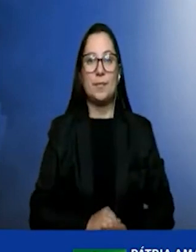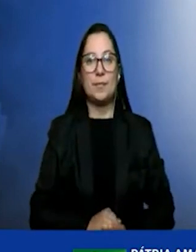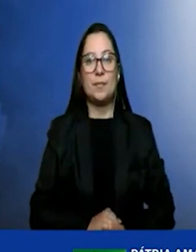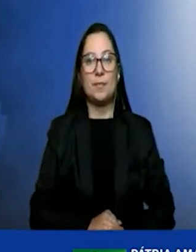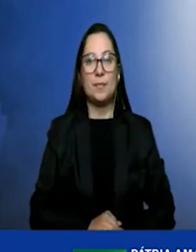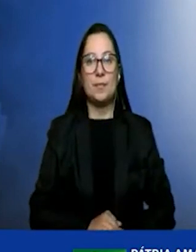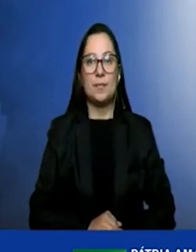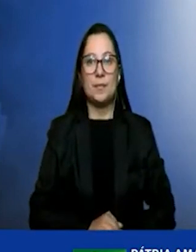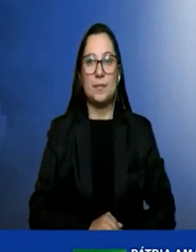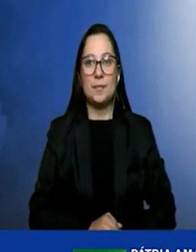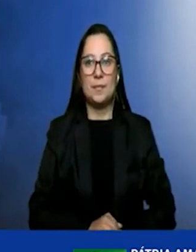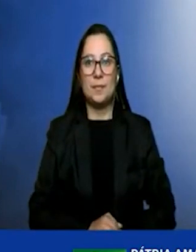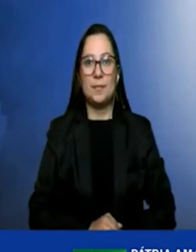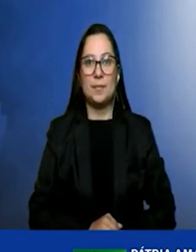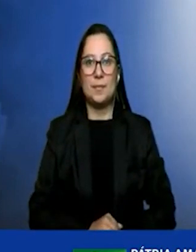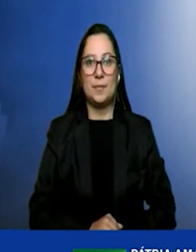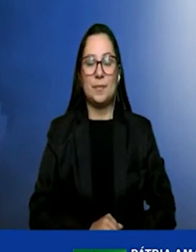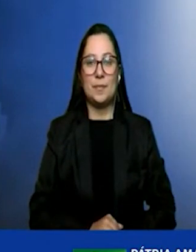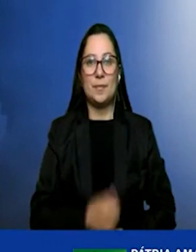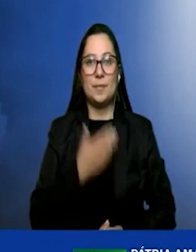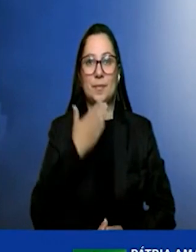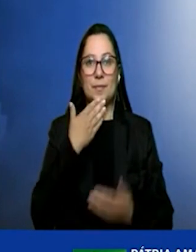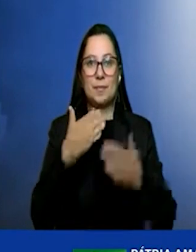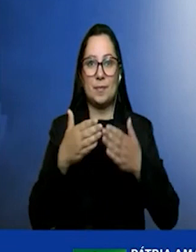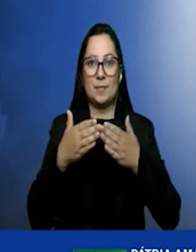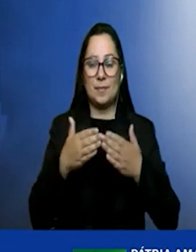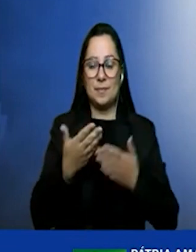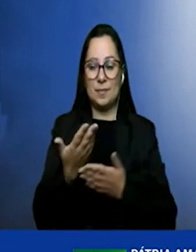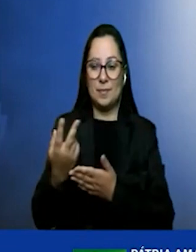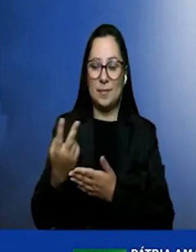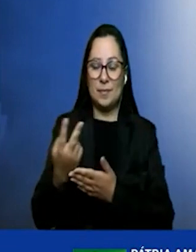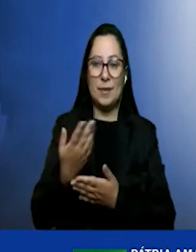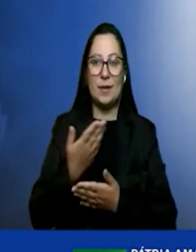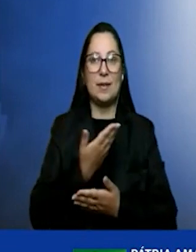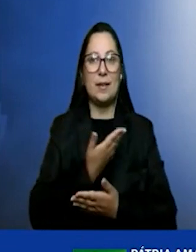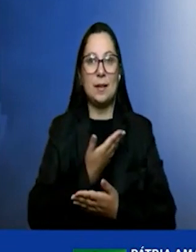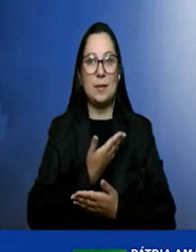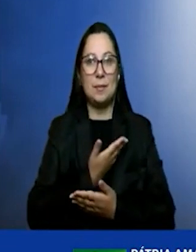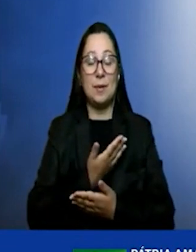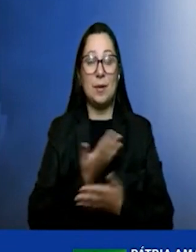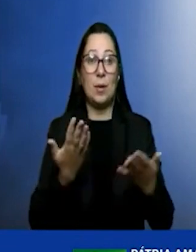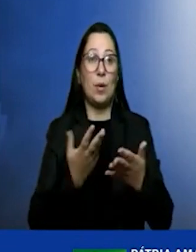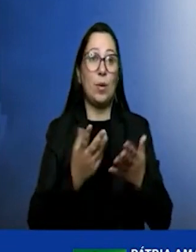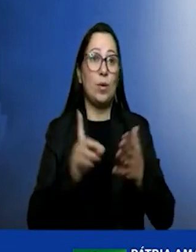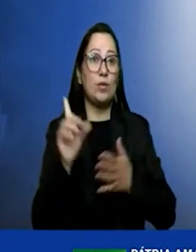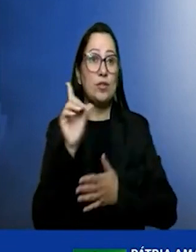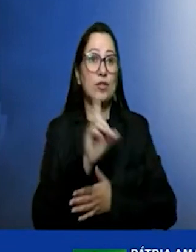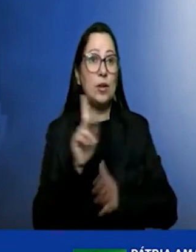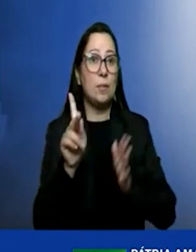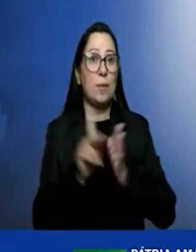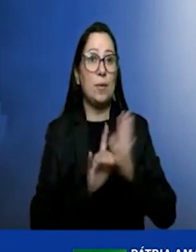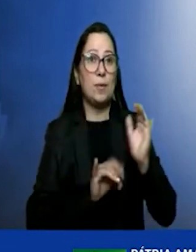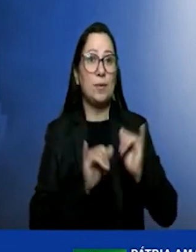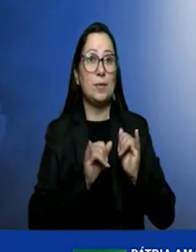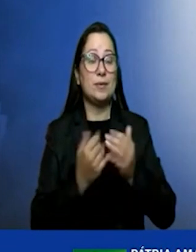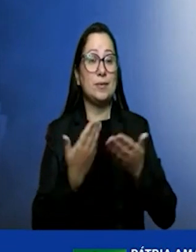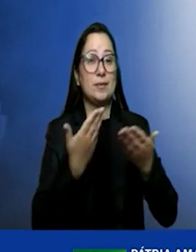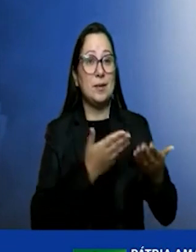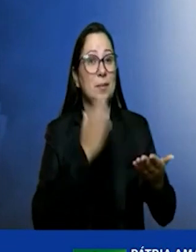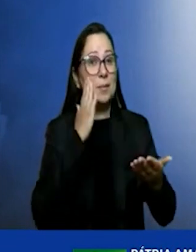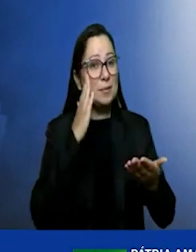Eu vou pedir licença aos nossos dois amigos aqui, porque, se nós estamos no dia da indústria, vou dar prioridade também à indústria